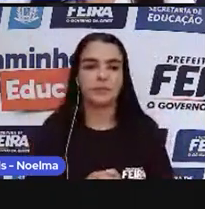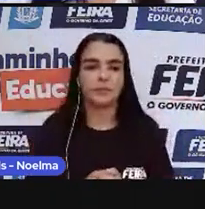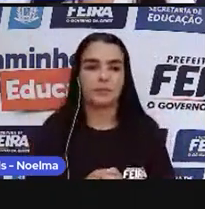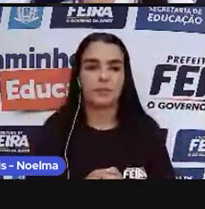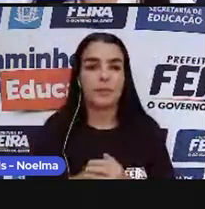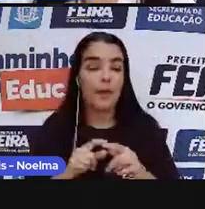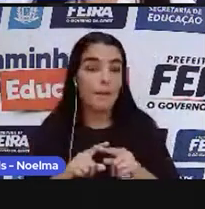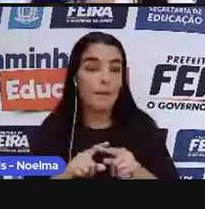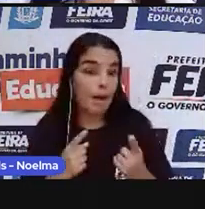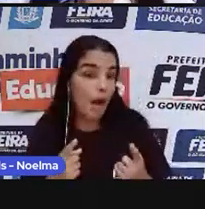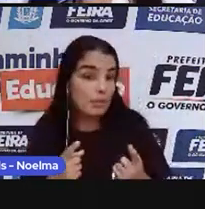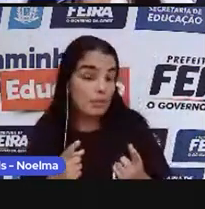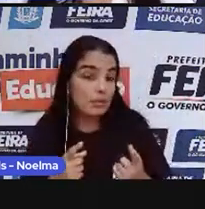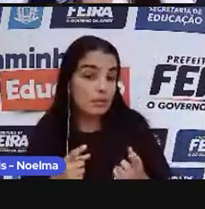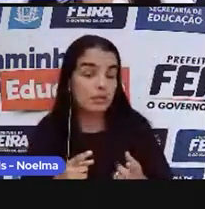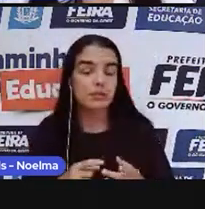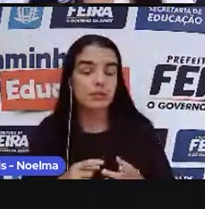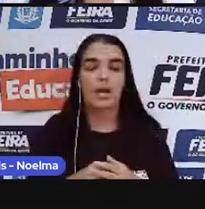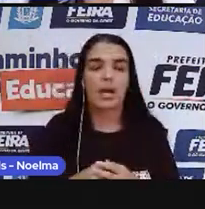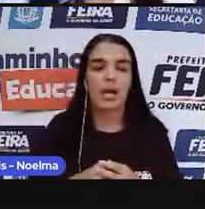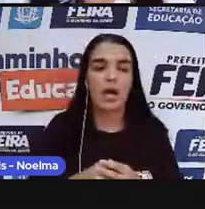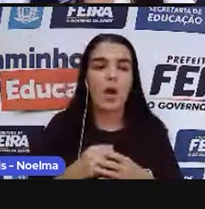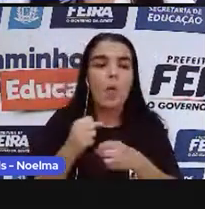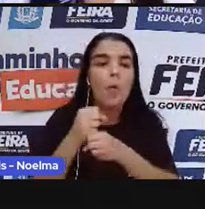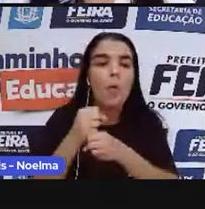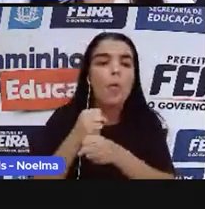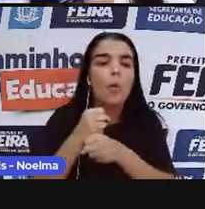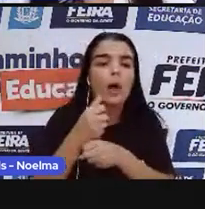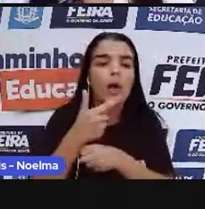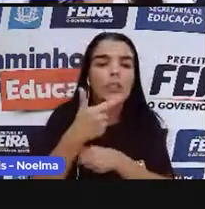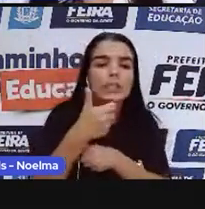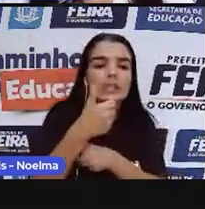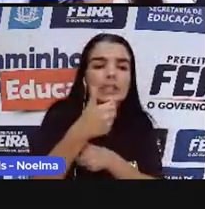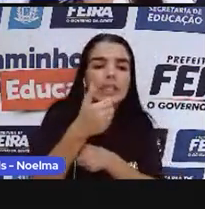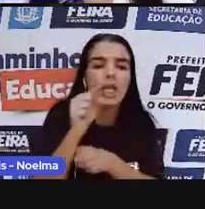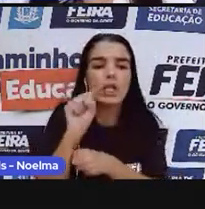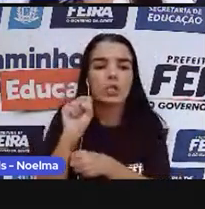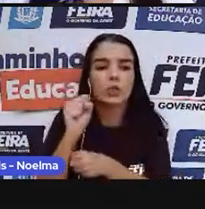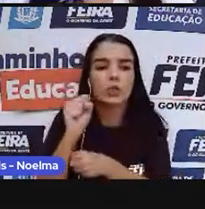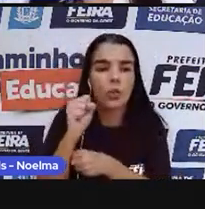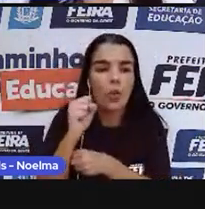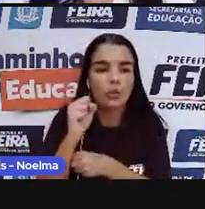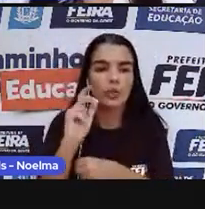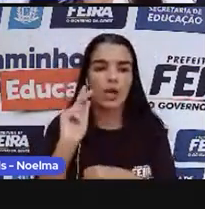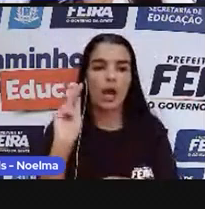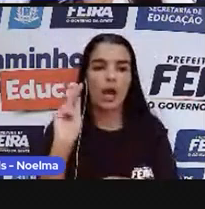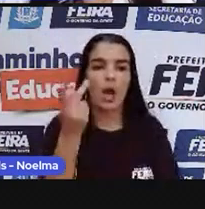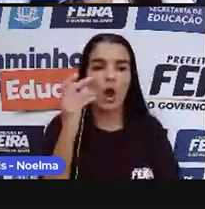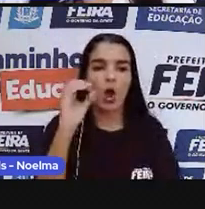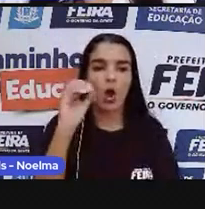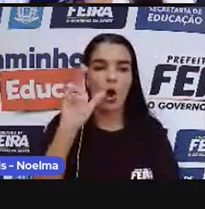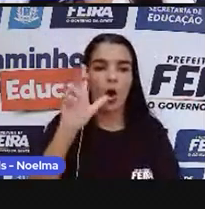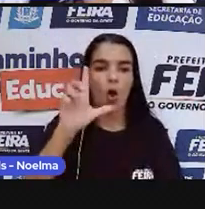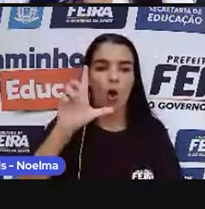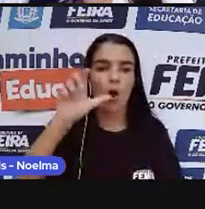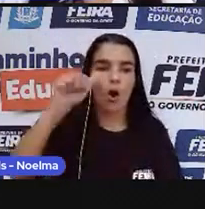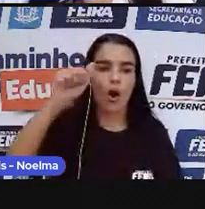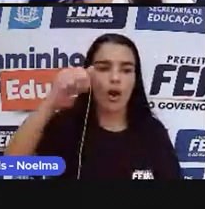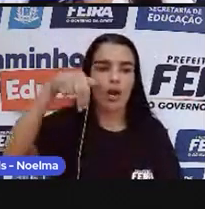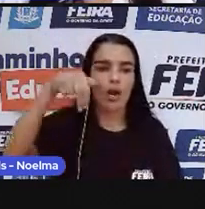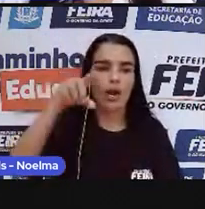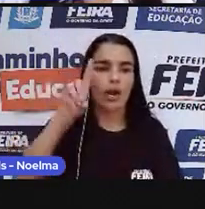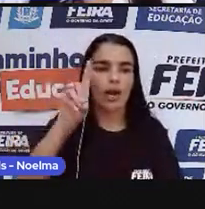Porém, no século XVIII, a Holanda se supera na construção de uma indústria açucareira e no